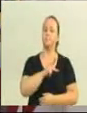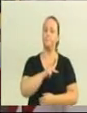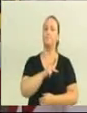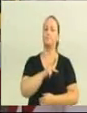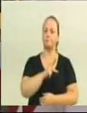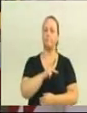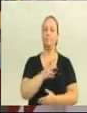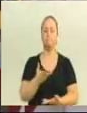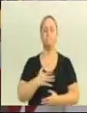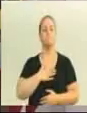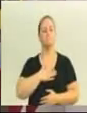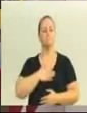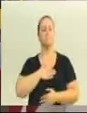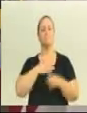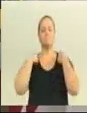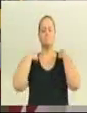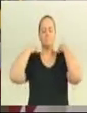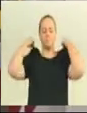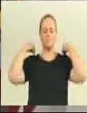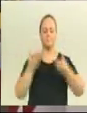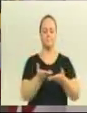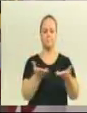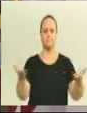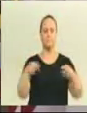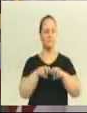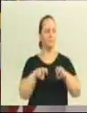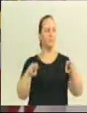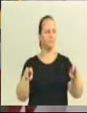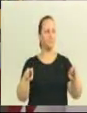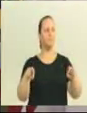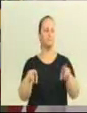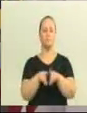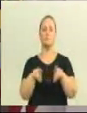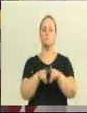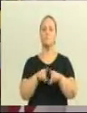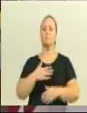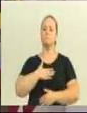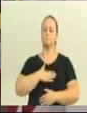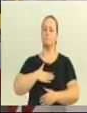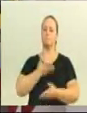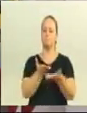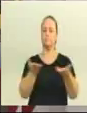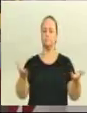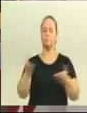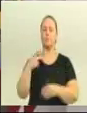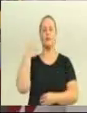ao saudá-lo, saúdo toda a mesa diretora, saúdo os colegas vereadores,